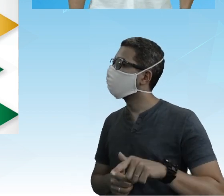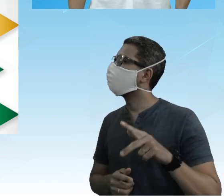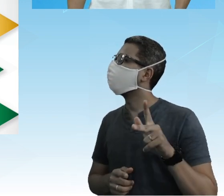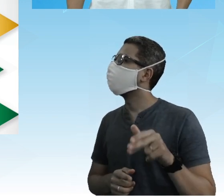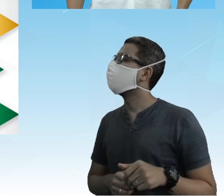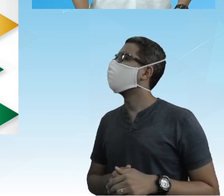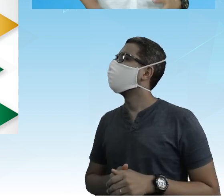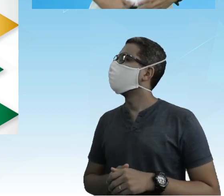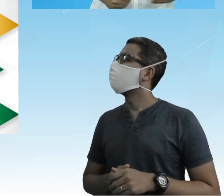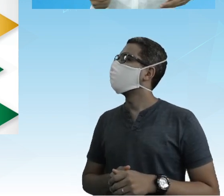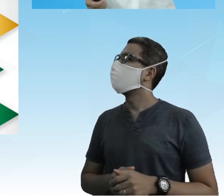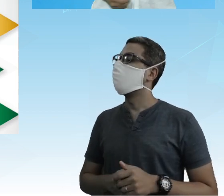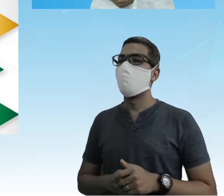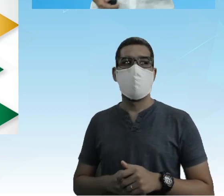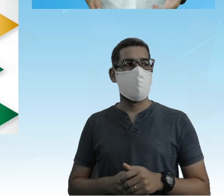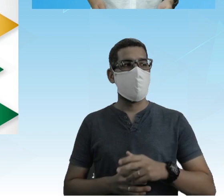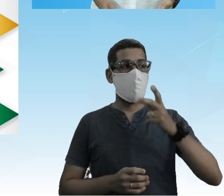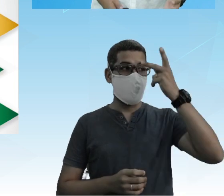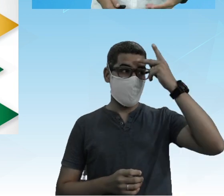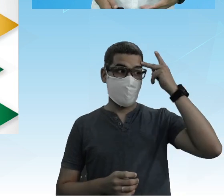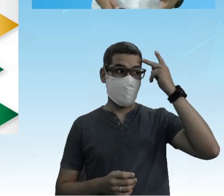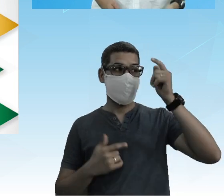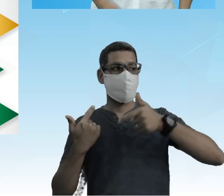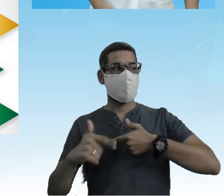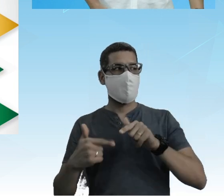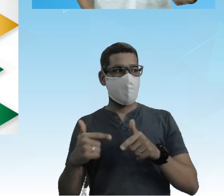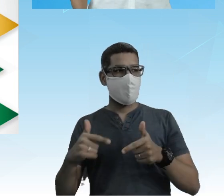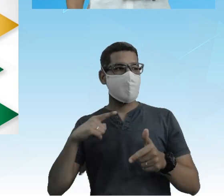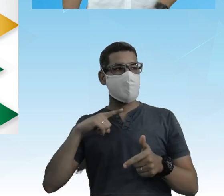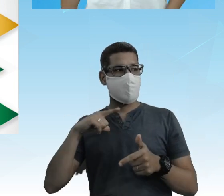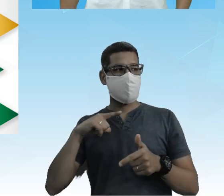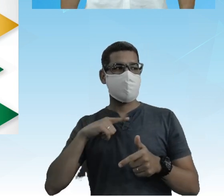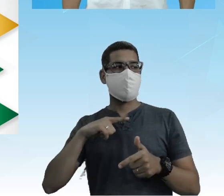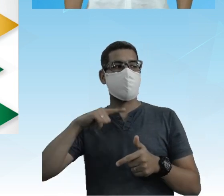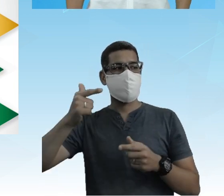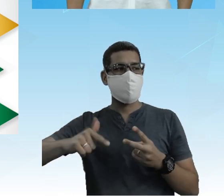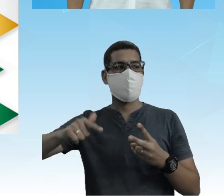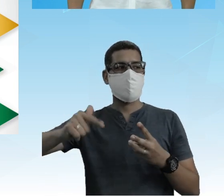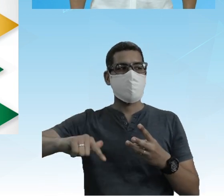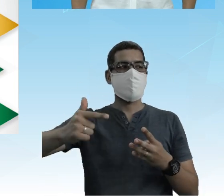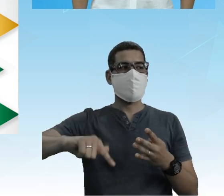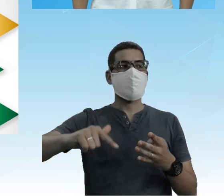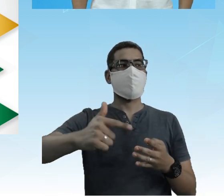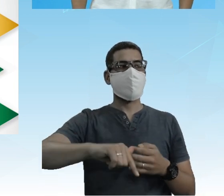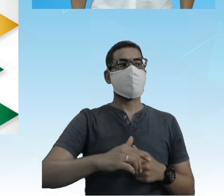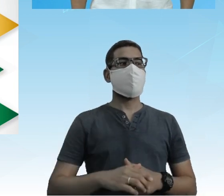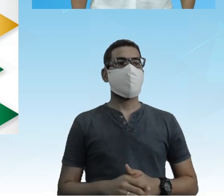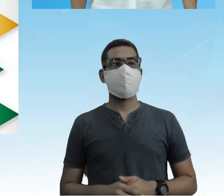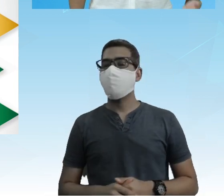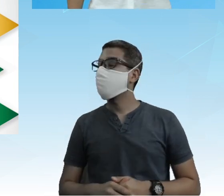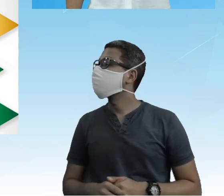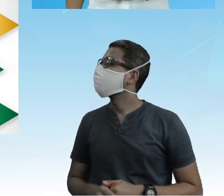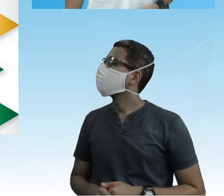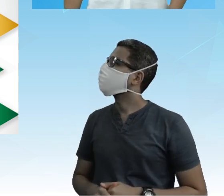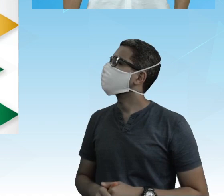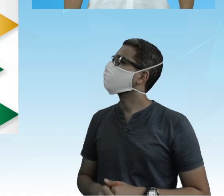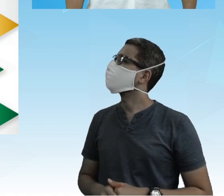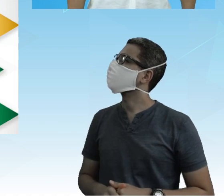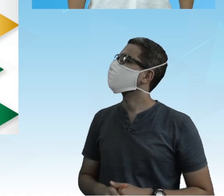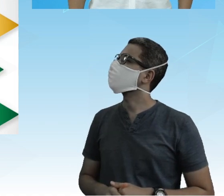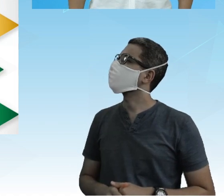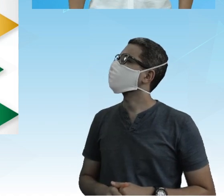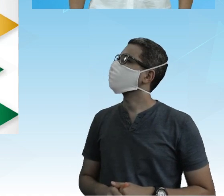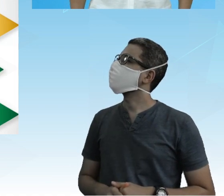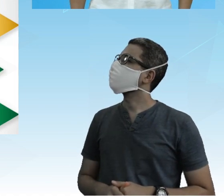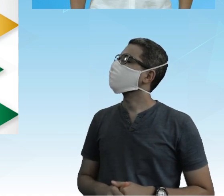O pedreiro vai lá Né? O cara que tá trabalhando Montando a calçada Ele vai repetir As imagens Olha como ela se repete Simetria Tá